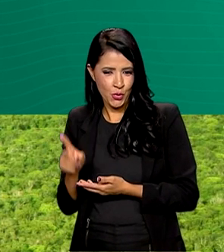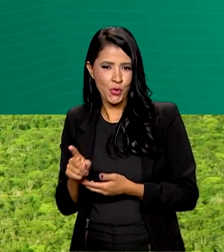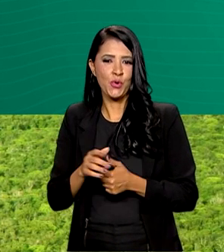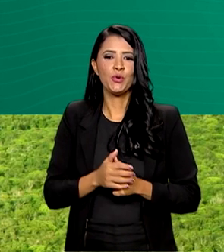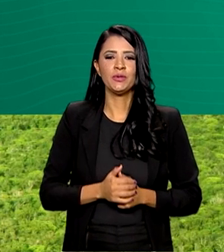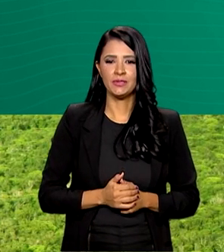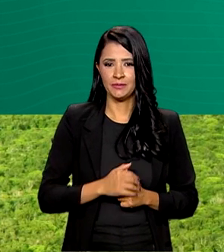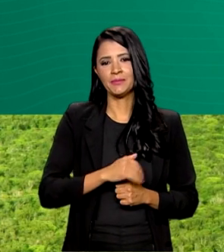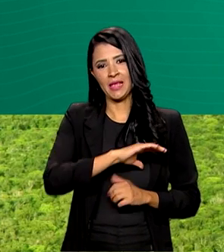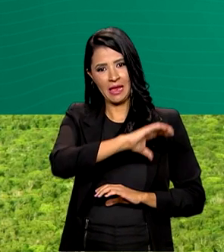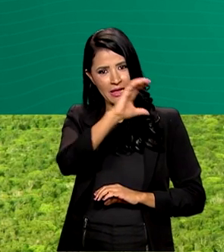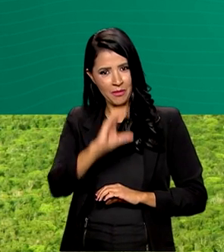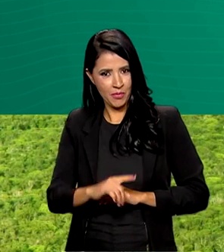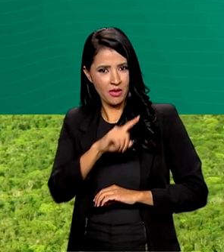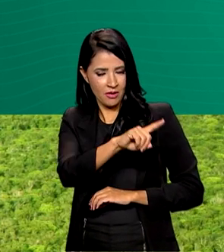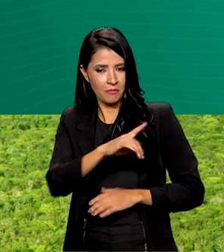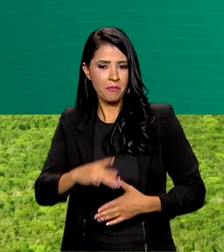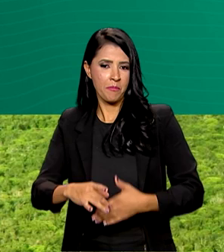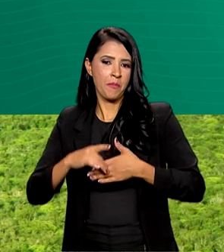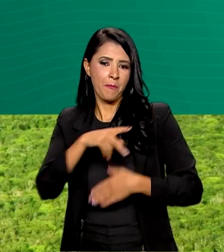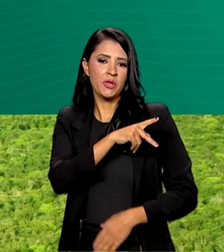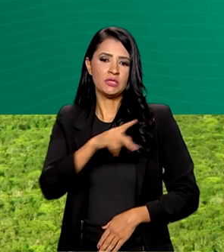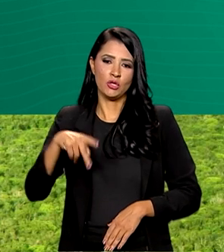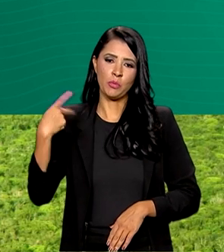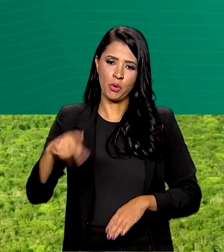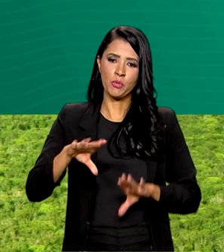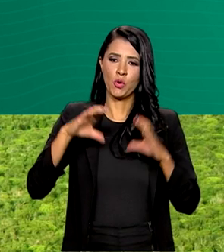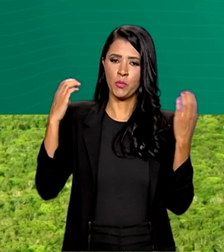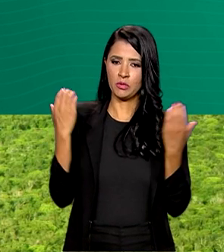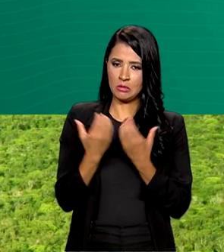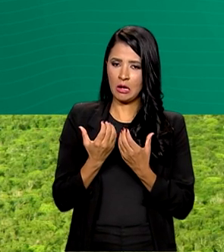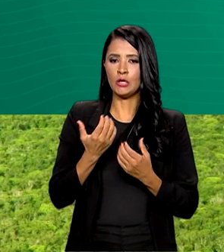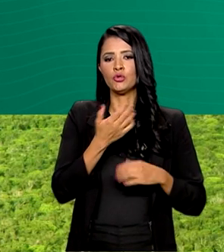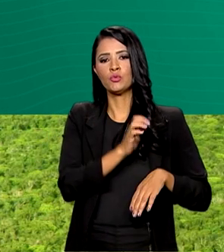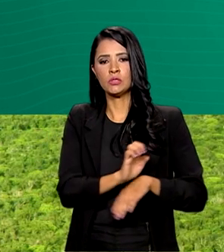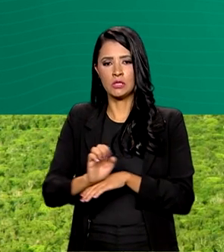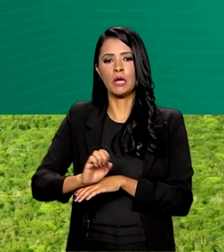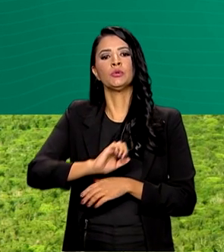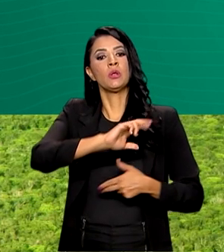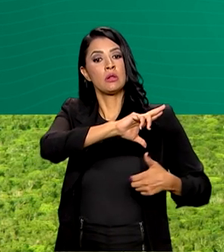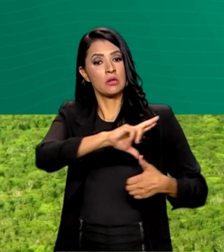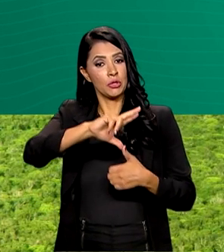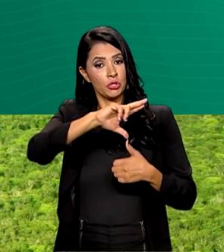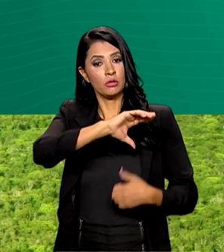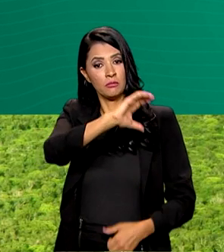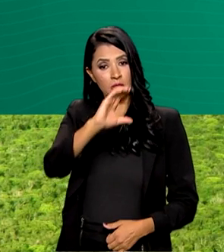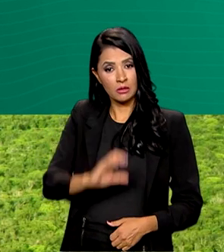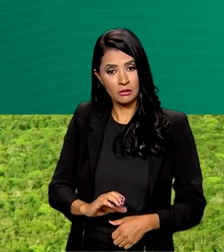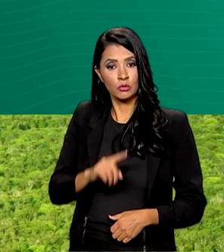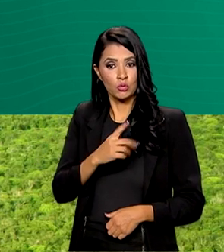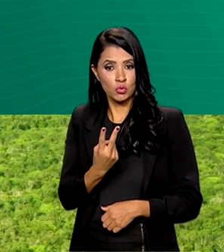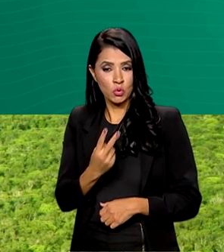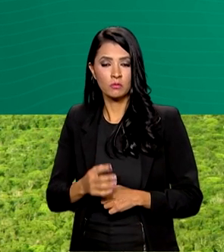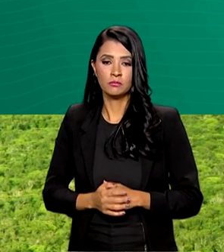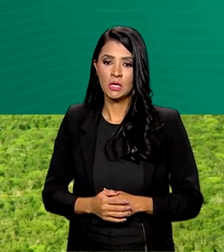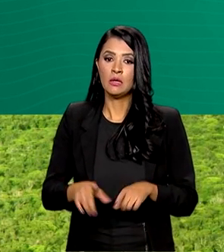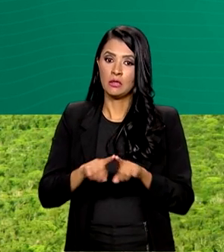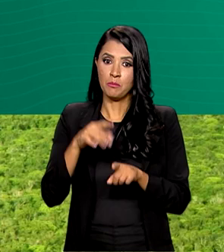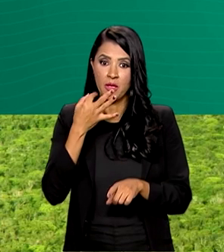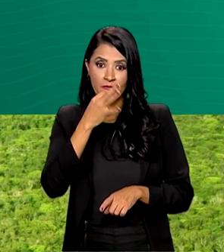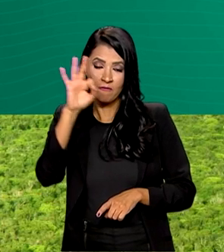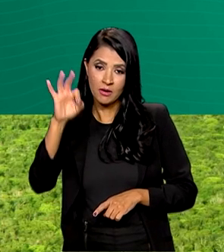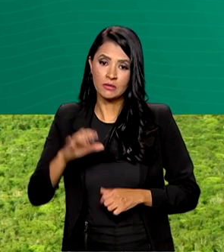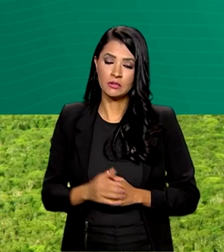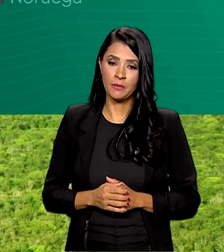país caribenho que ocupa a presidência da comunidade dos estados latino-americanos e caribens, a França pela Guiana